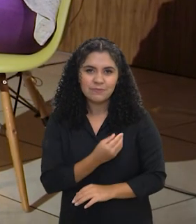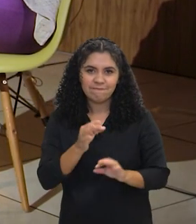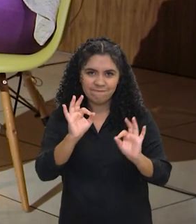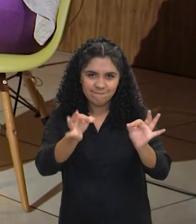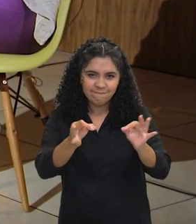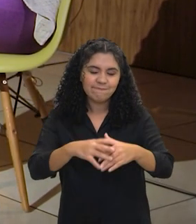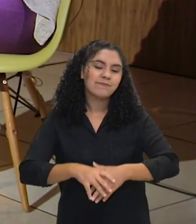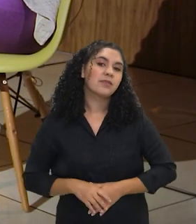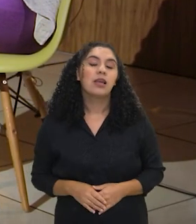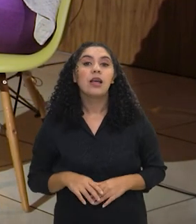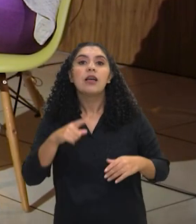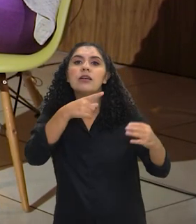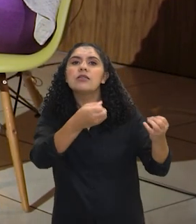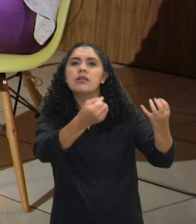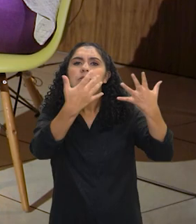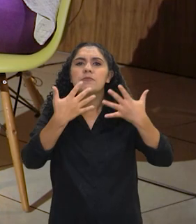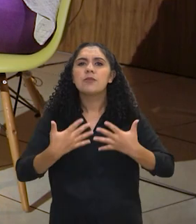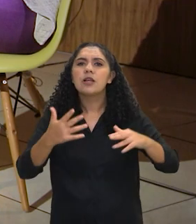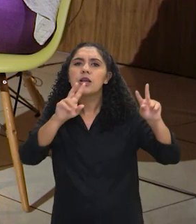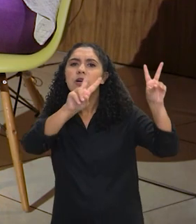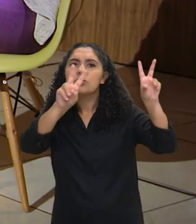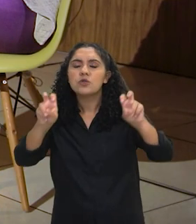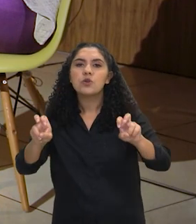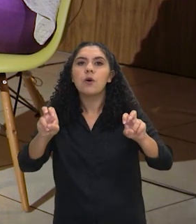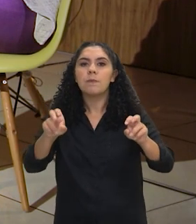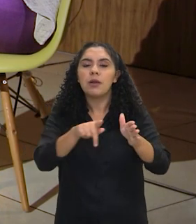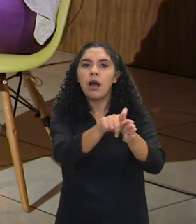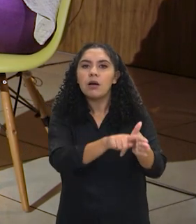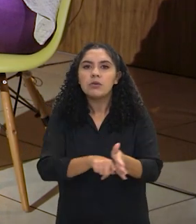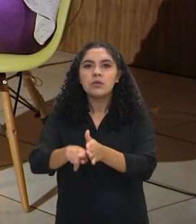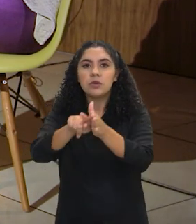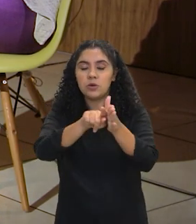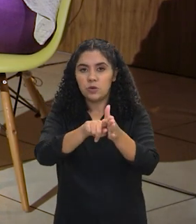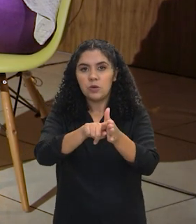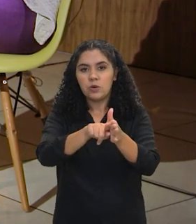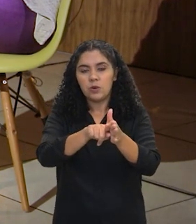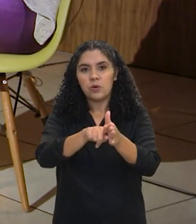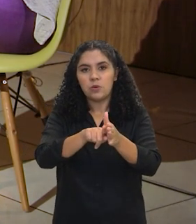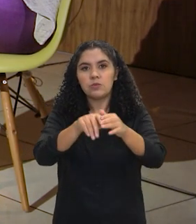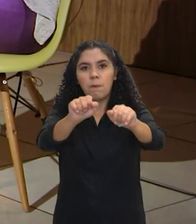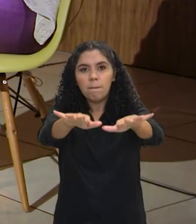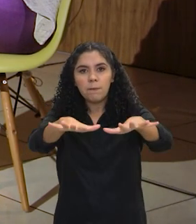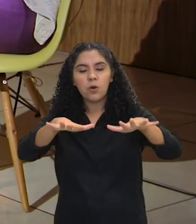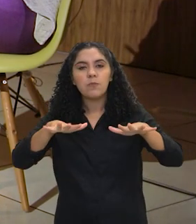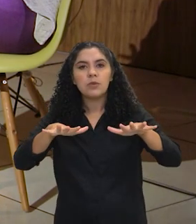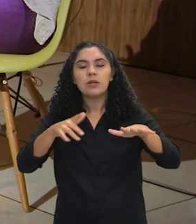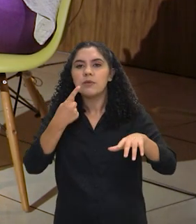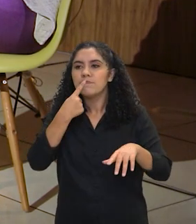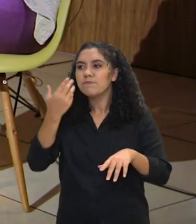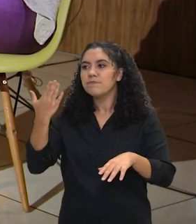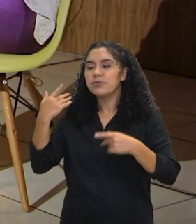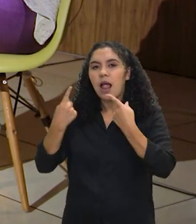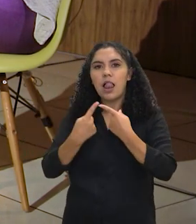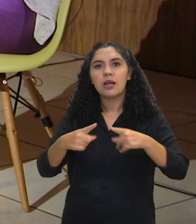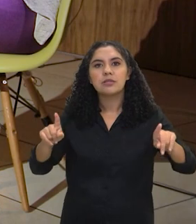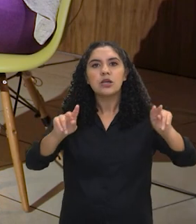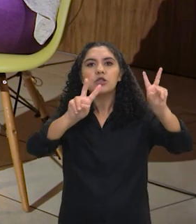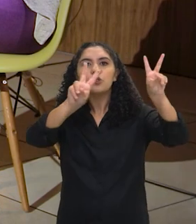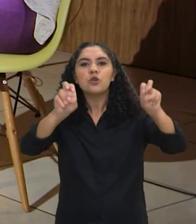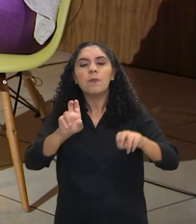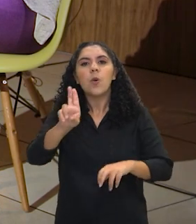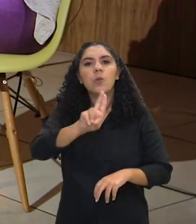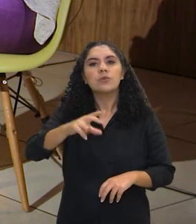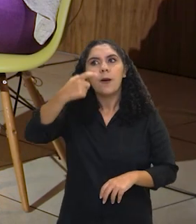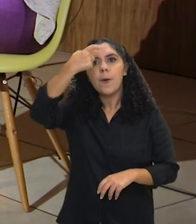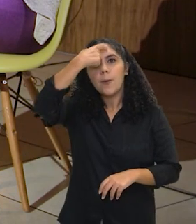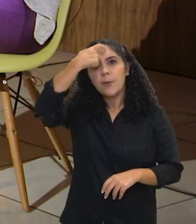secretário? Eu queria que o falasse um pouquinho sobre a consulta pública que foi lançada há pouco sobre o uso consciente das